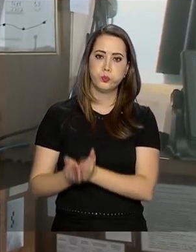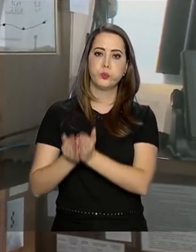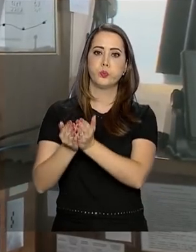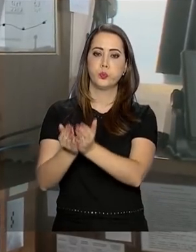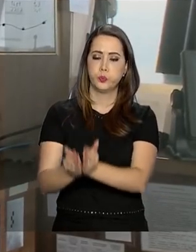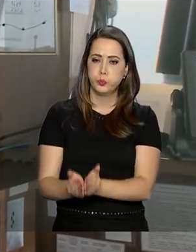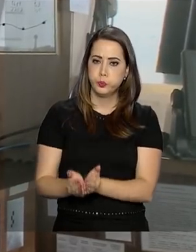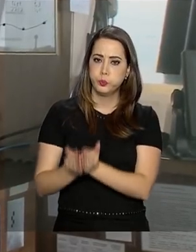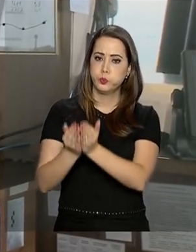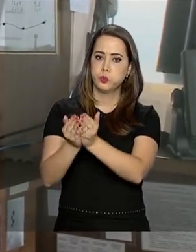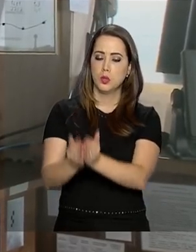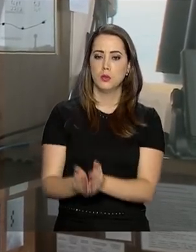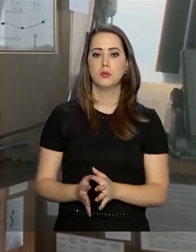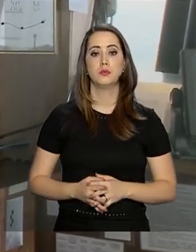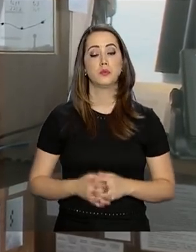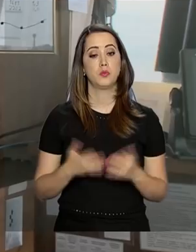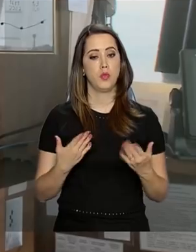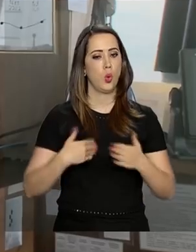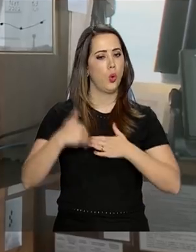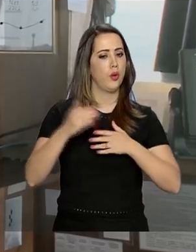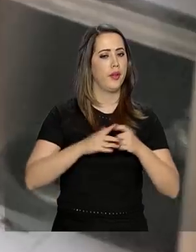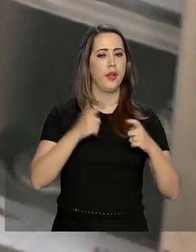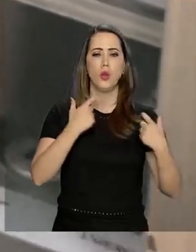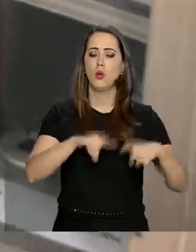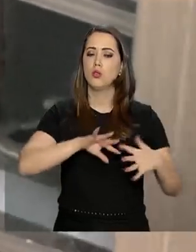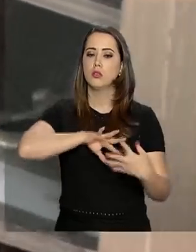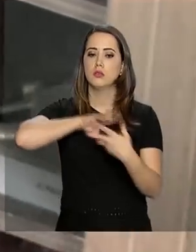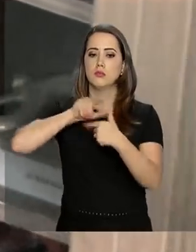no globo, onde quer que a gente esteja.